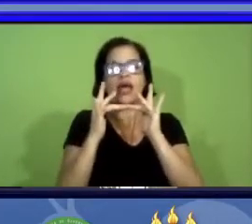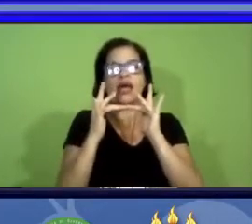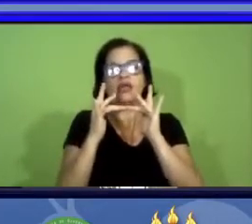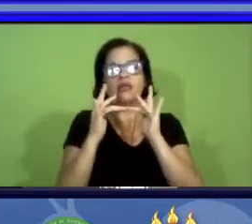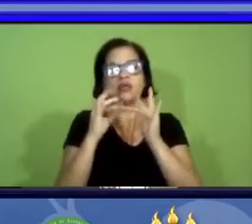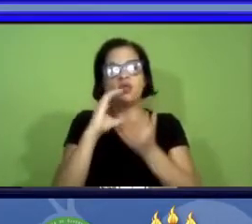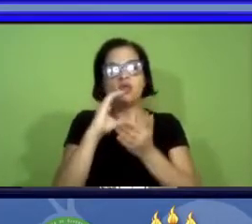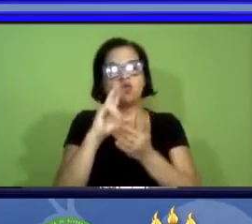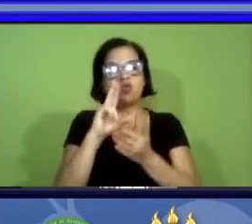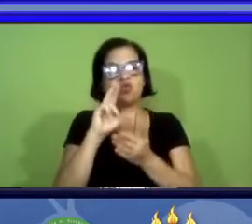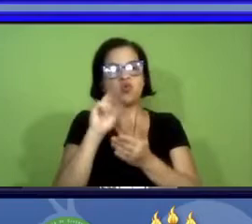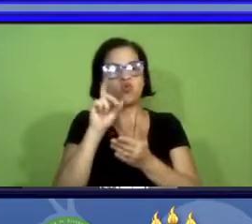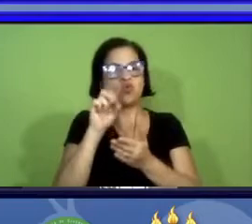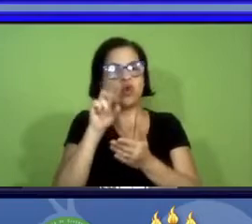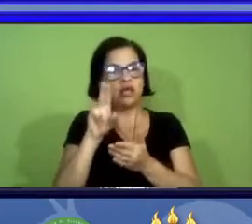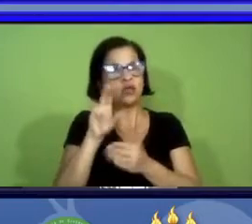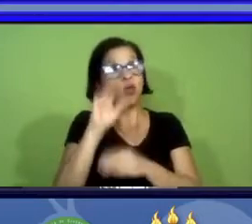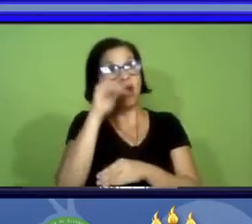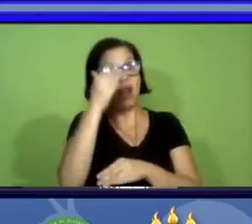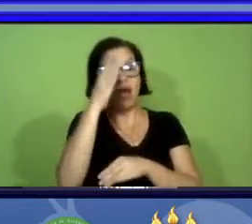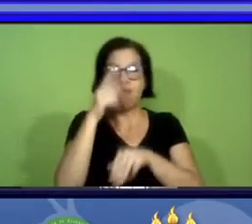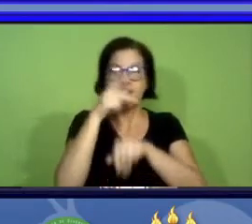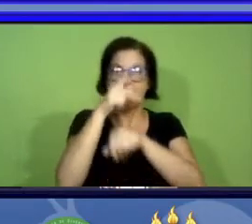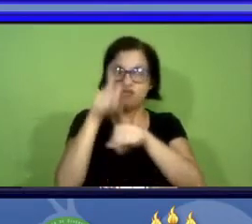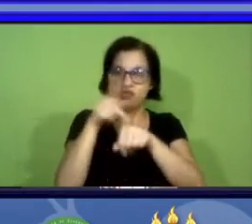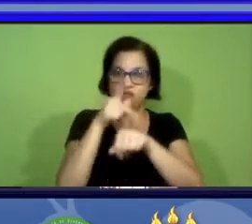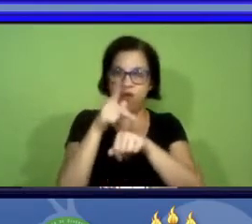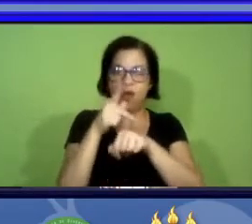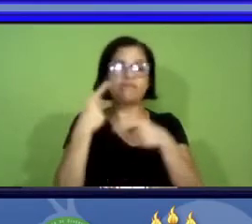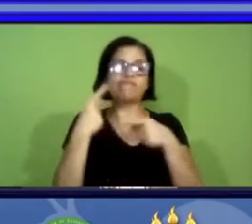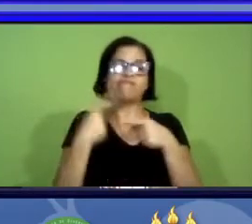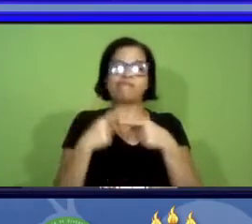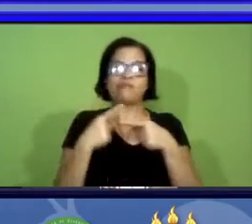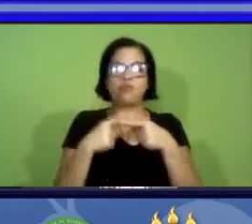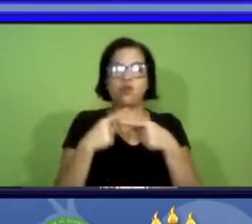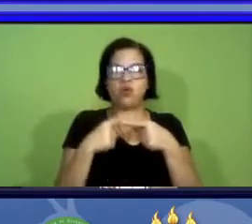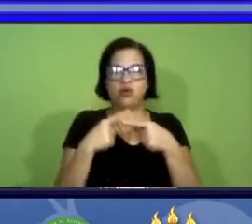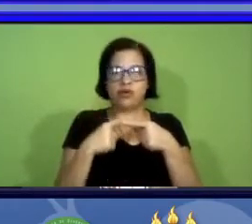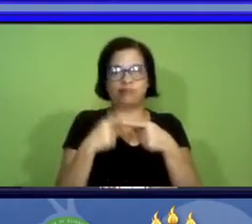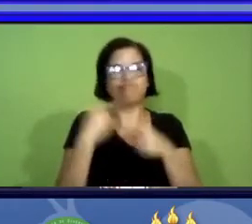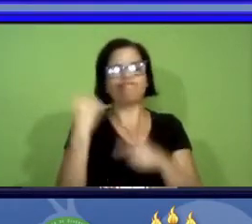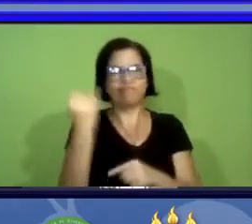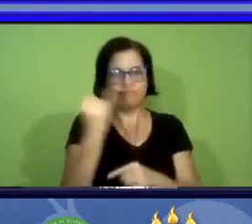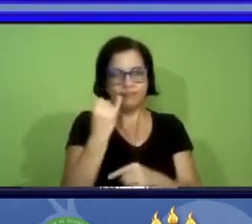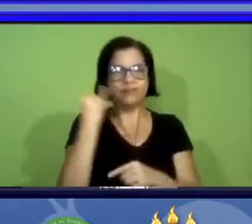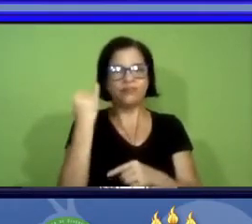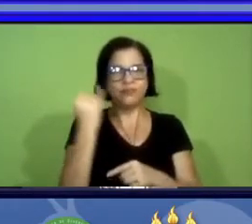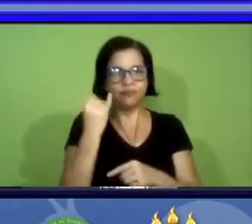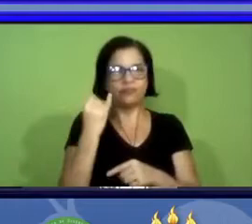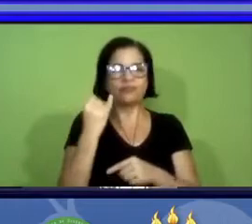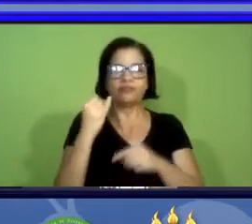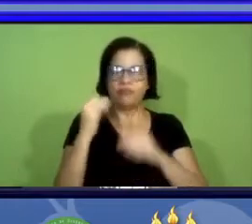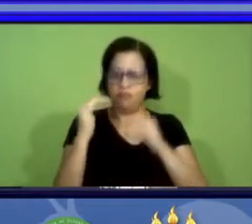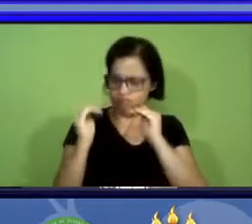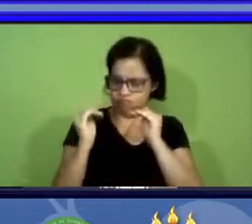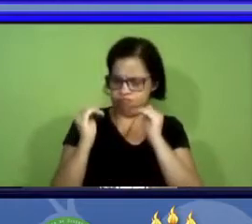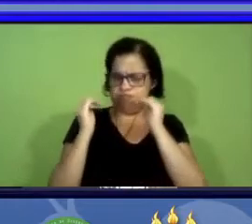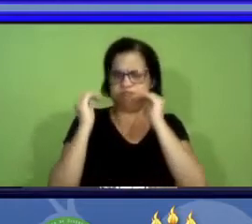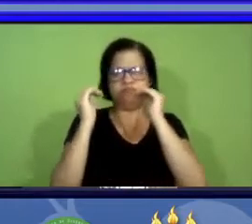coleções lá de fora que isso é extremamente importante é um crescimento